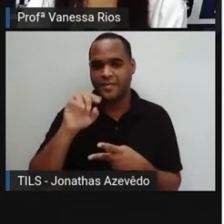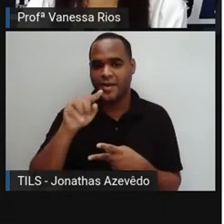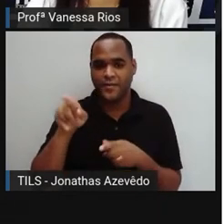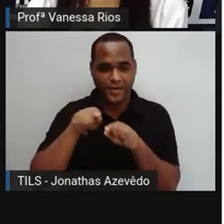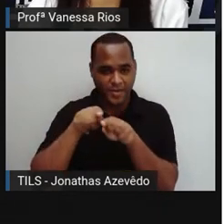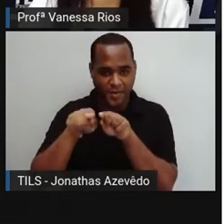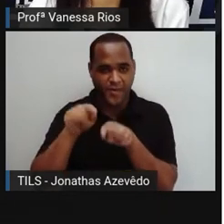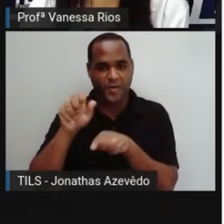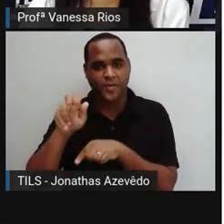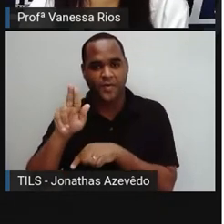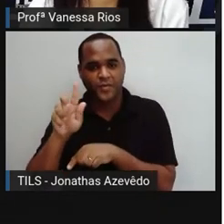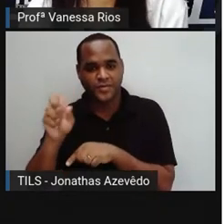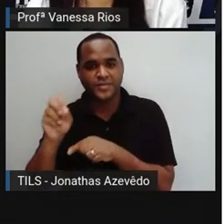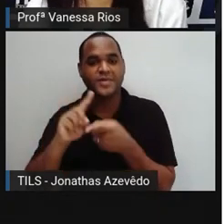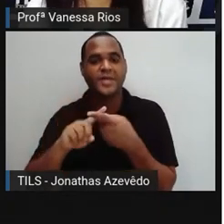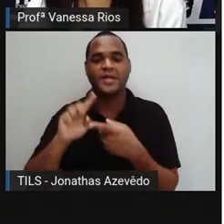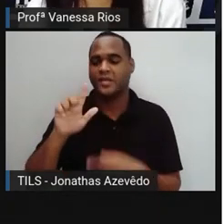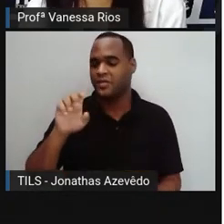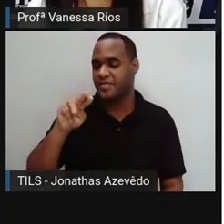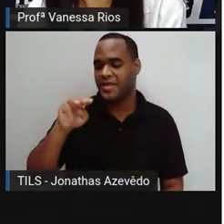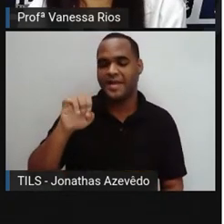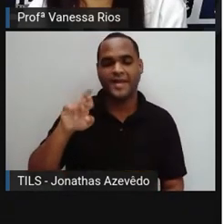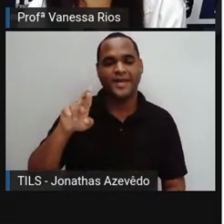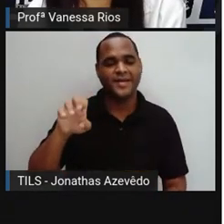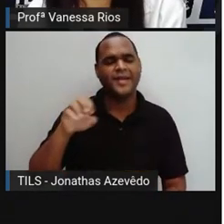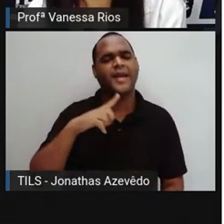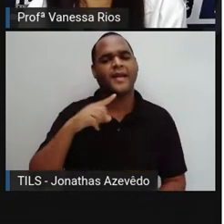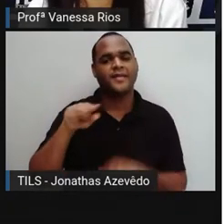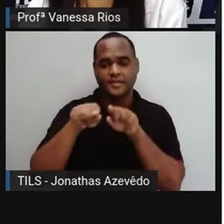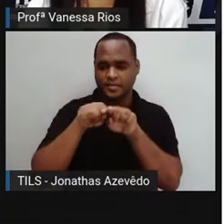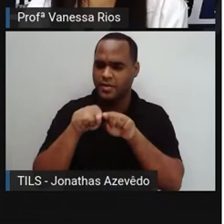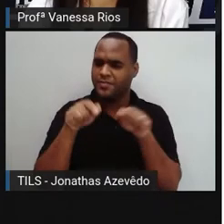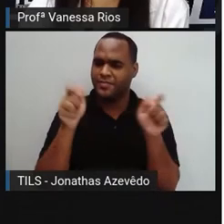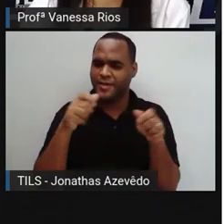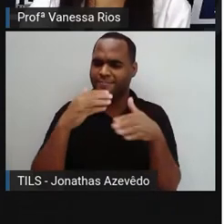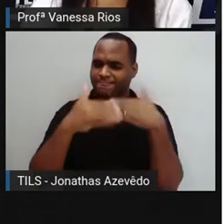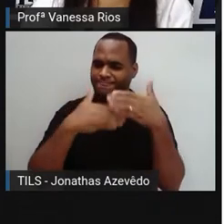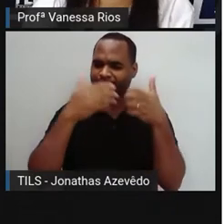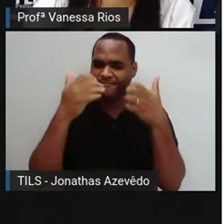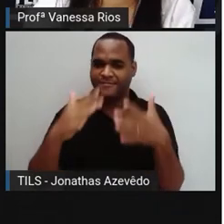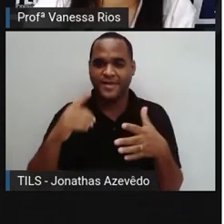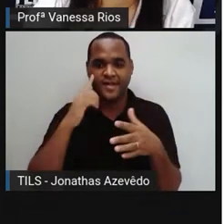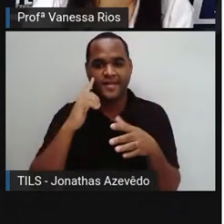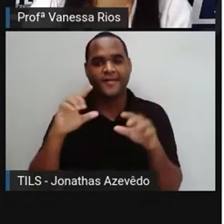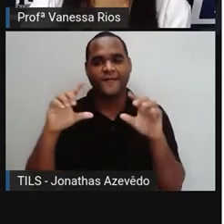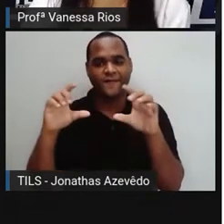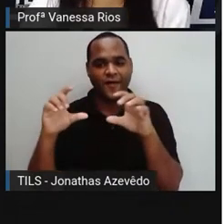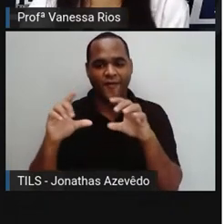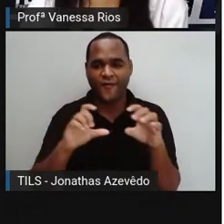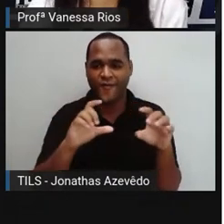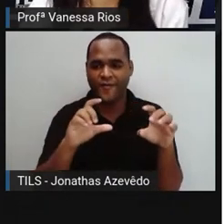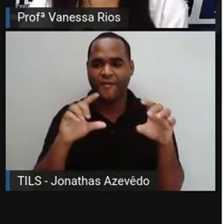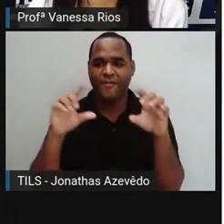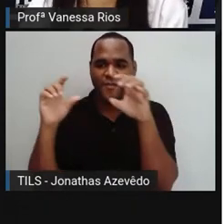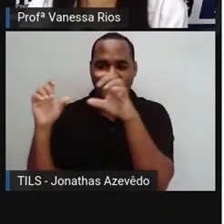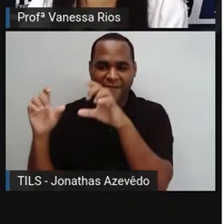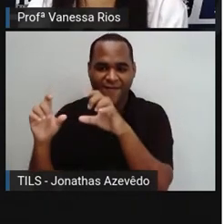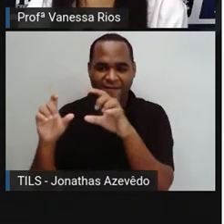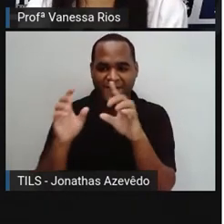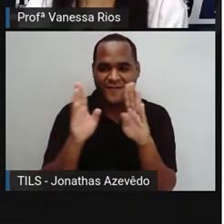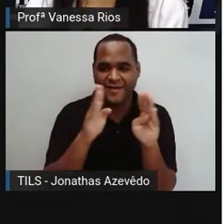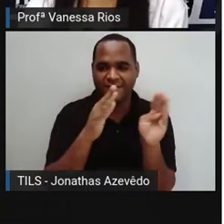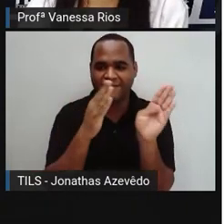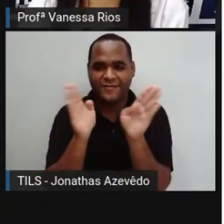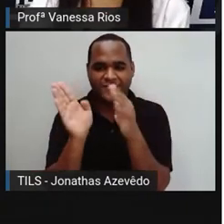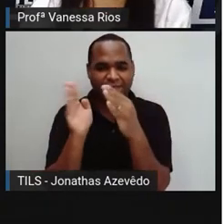Luz Lumière. Mais tarde, os irmãos conseguiram colocar as imagens em movimento, fato que darem origem aí